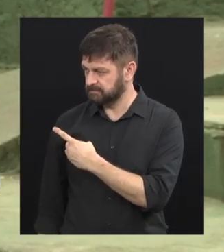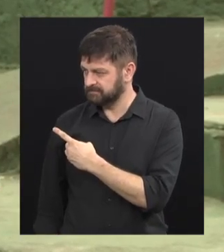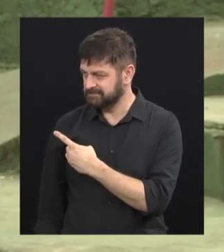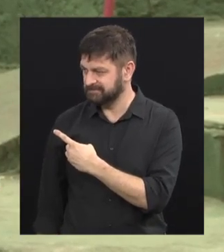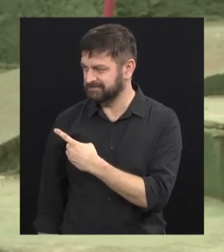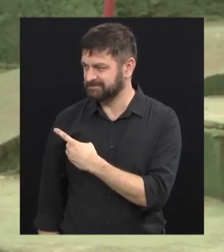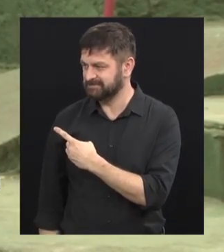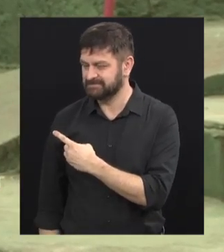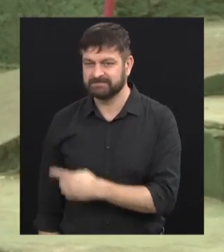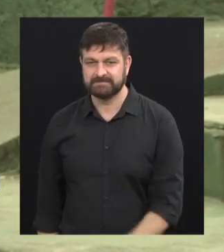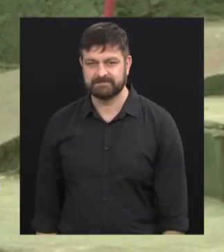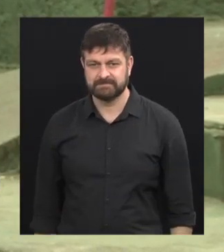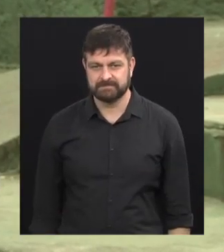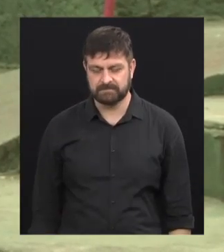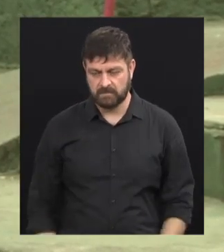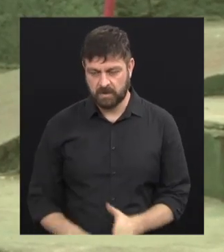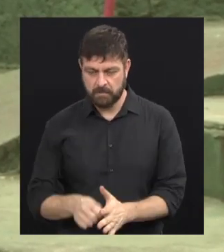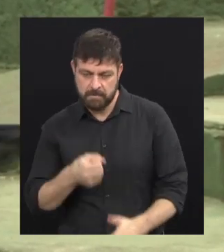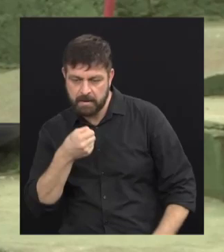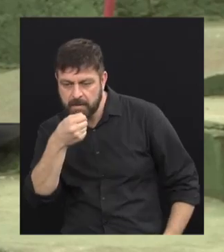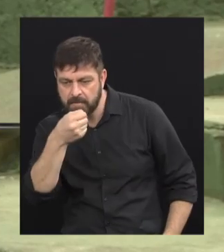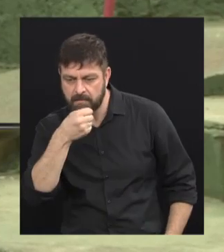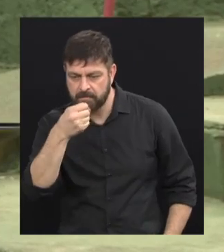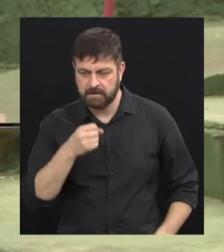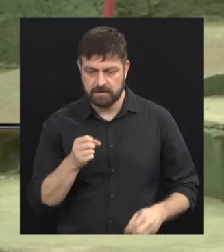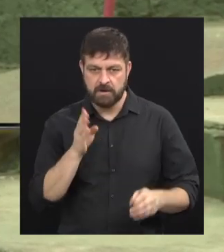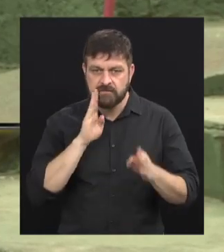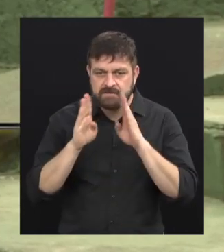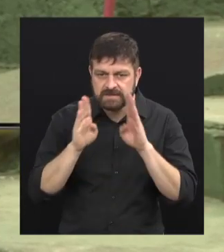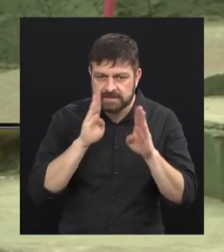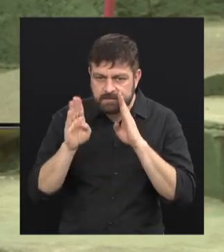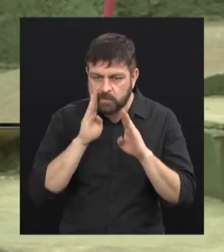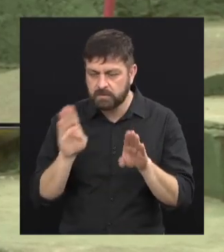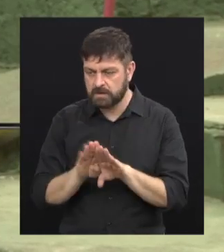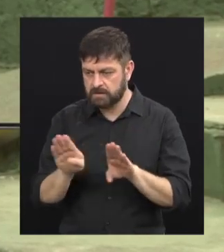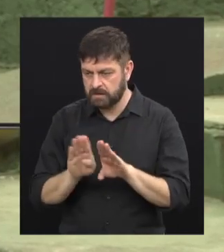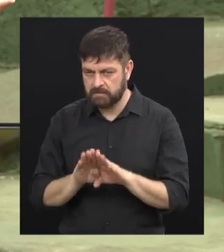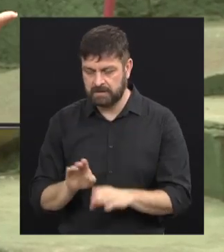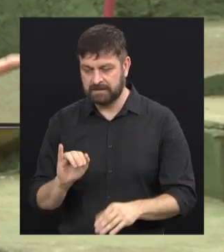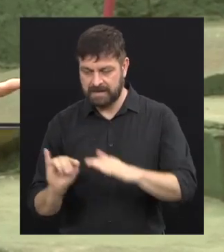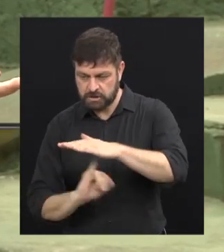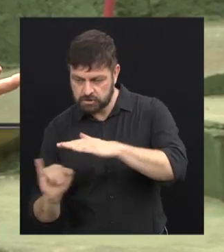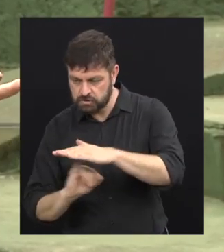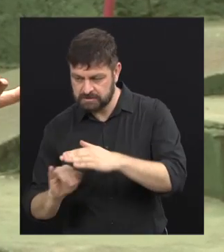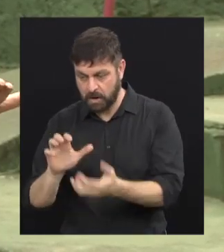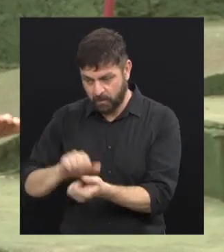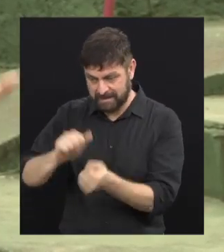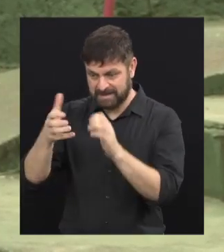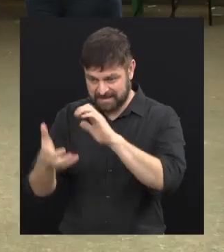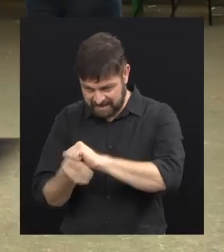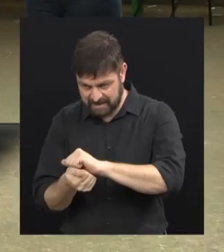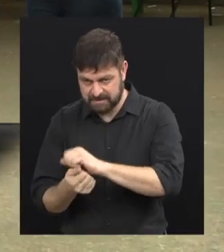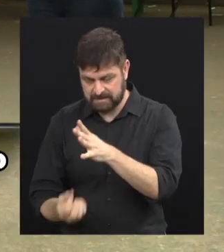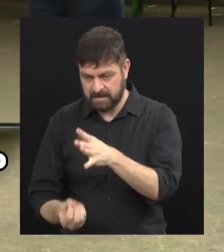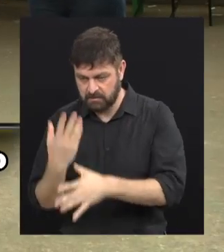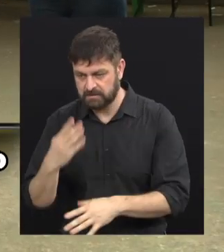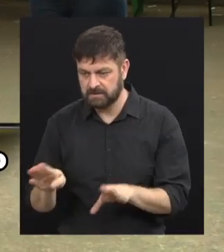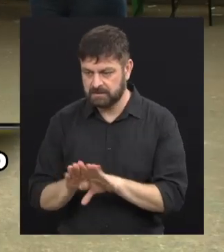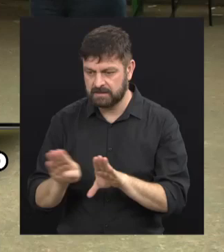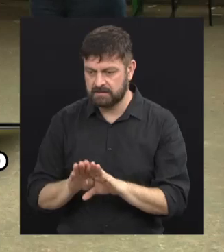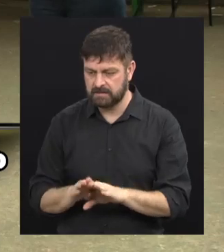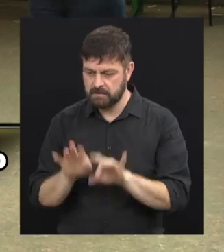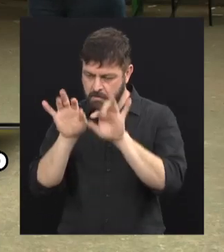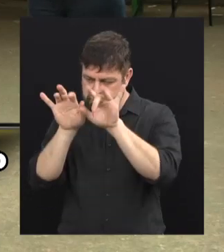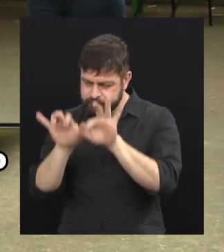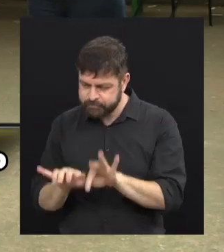-3959. No primeiro bloco a gente falou da página no Facebook, tanto da Associação como da Oficina de Artes que acontece aqui. Você basta